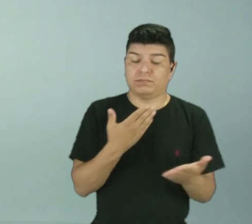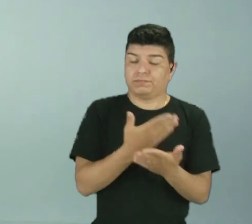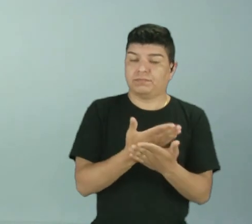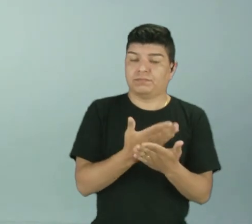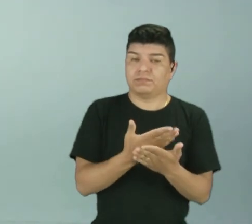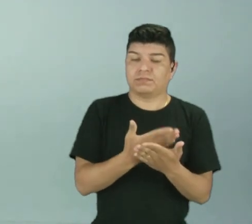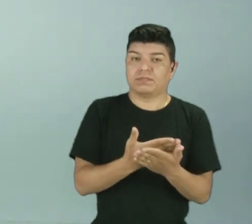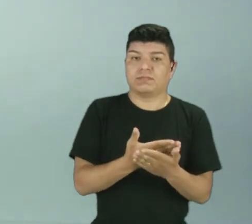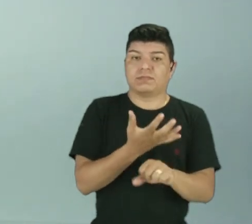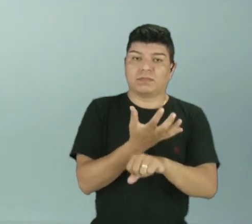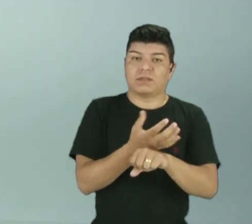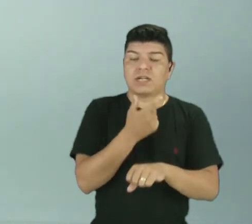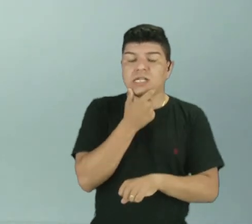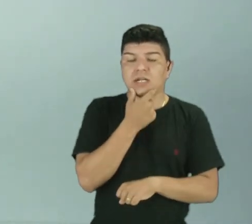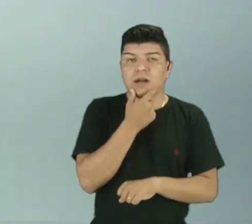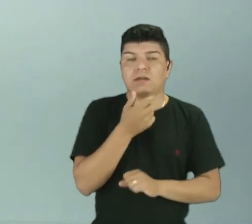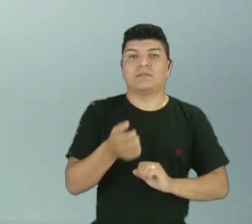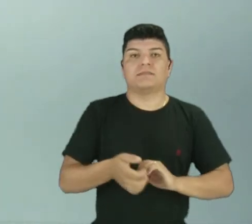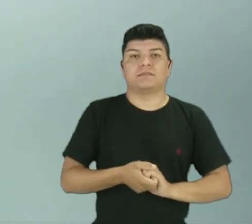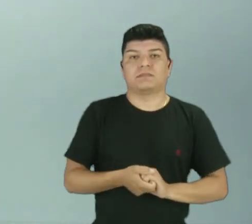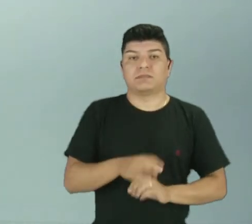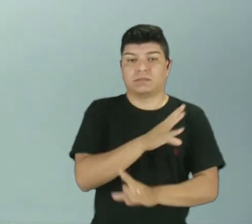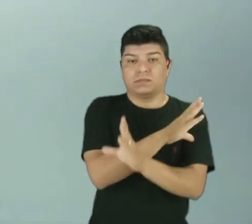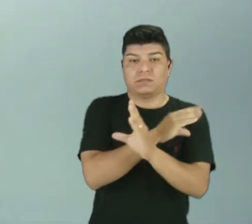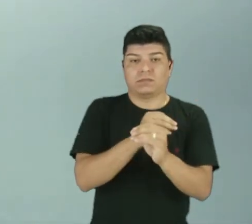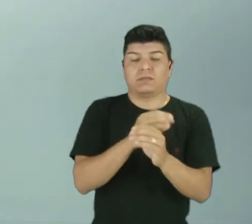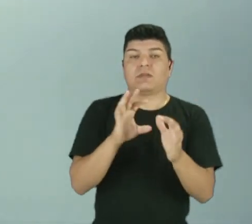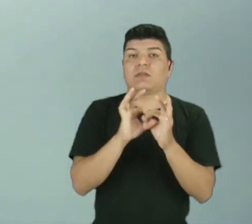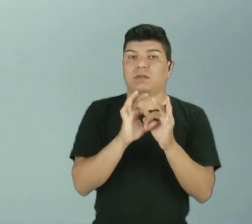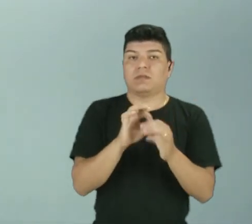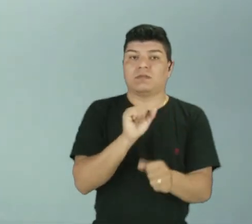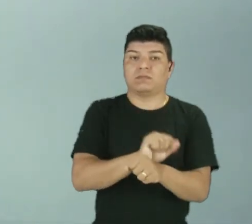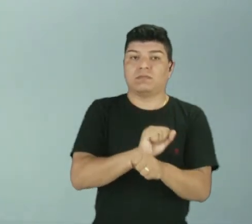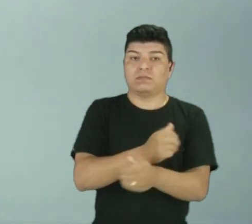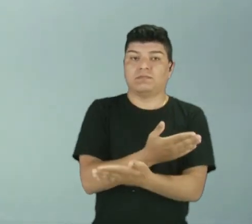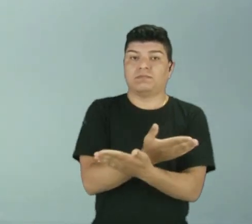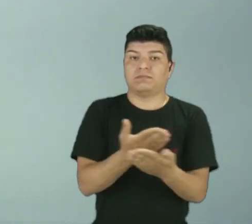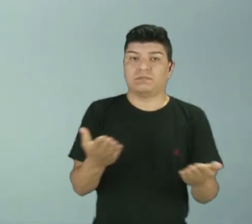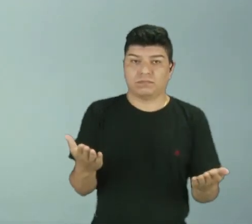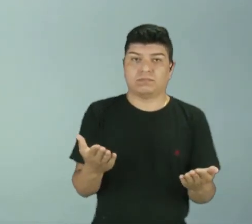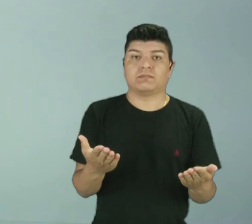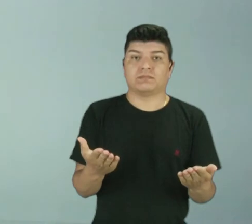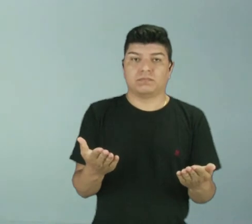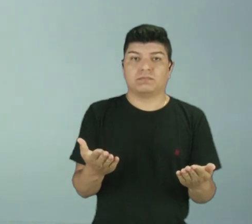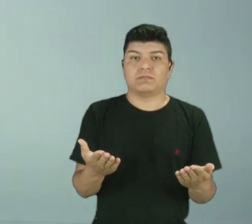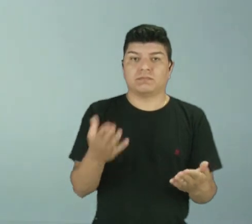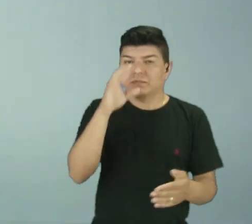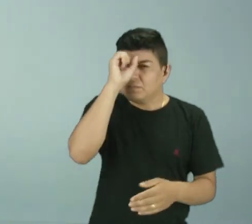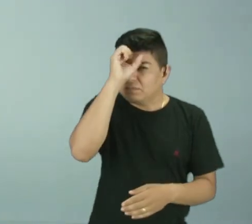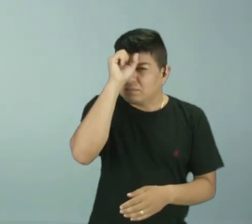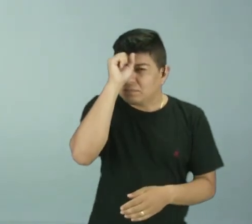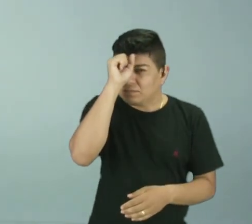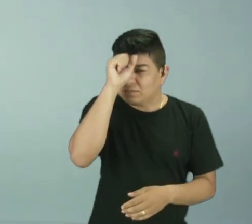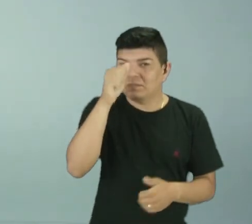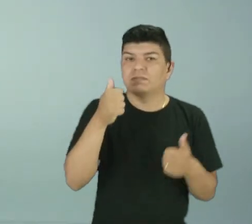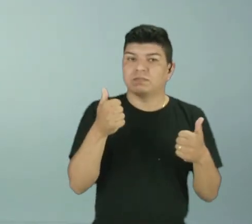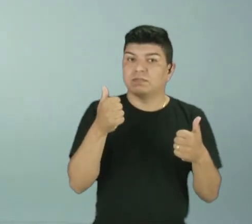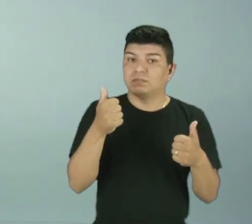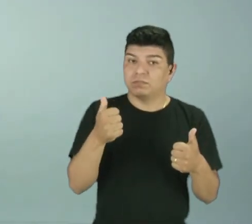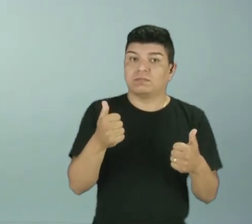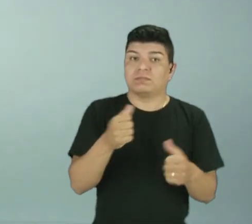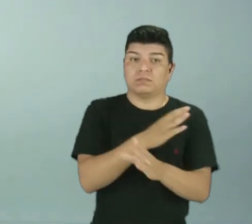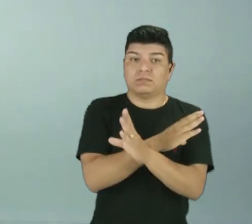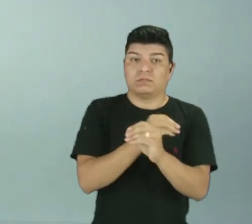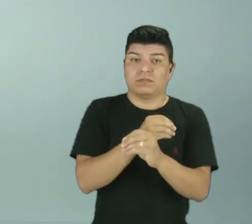aula de inglês, conjunções correlativas. Espero que vocês tenham aprendido um pouco sobre conjunções